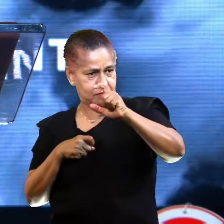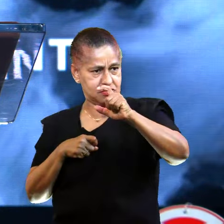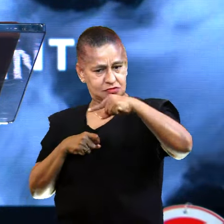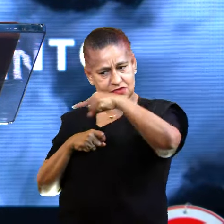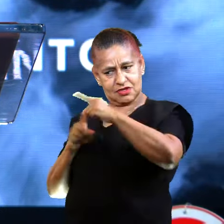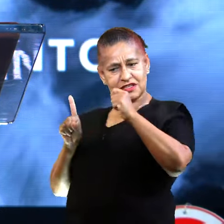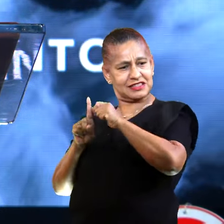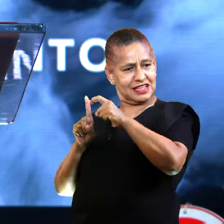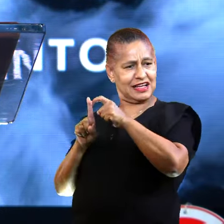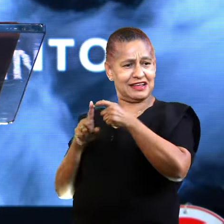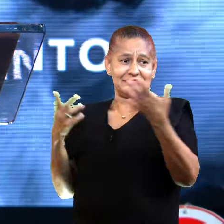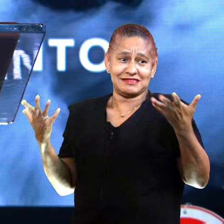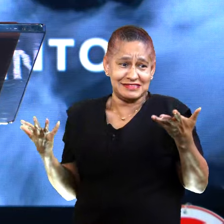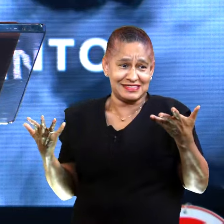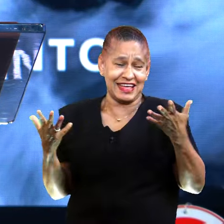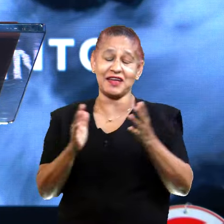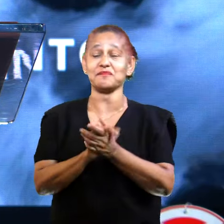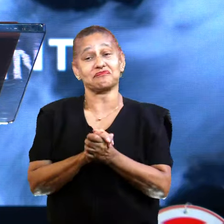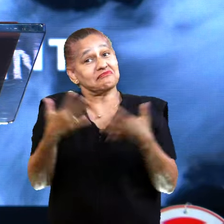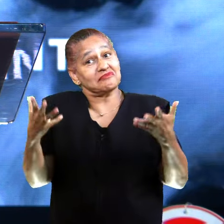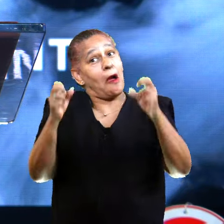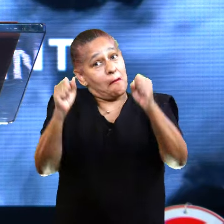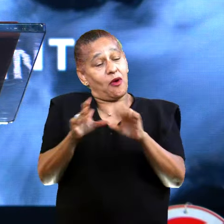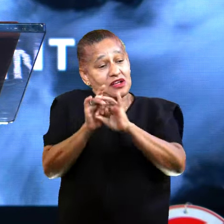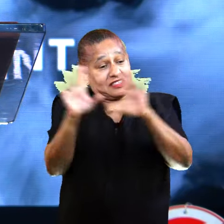Vale tudo quando você está lidando com legião.